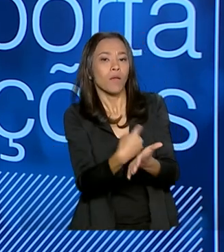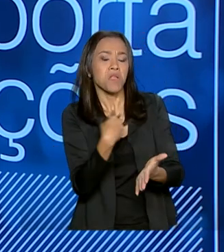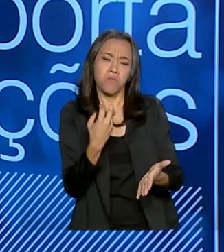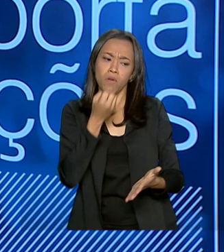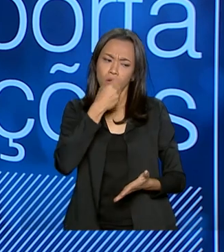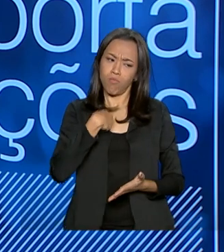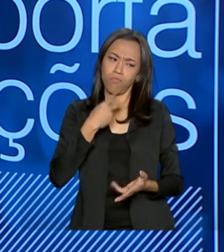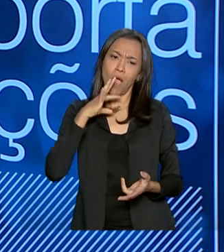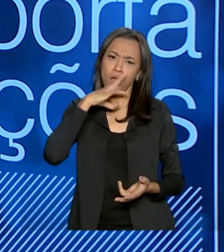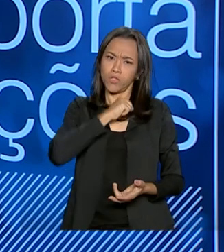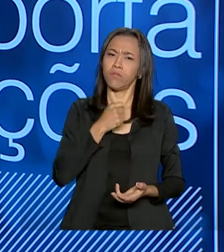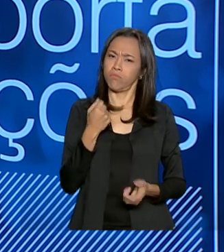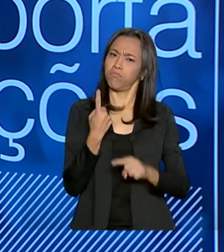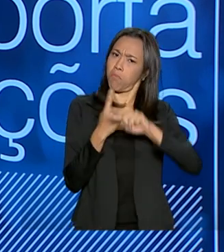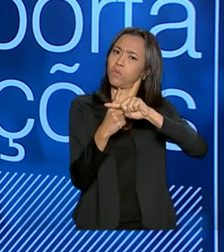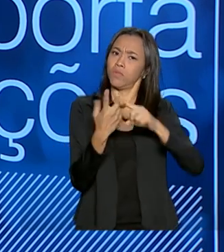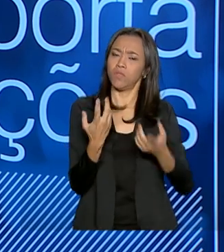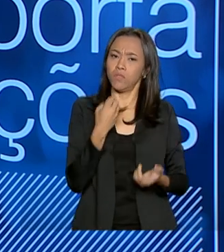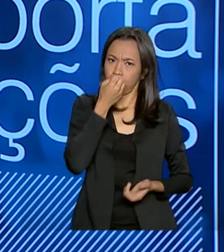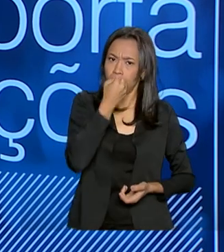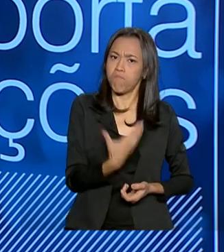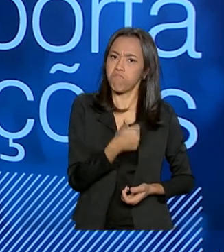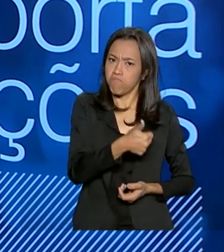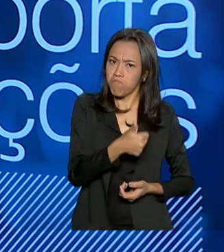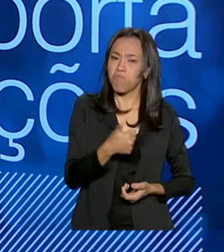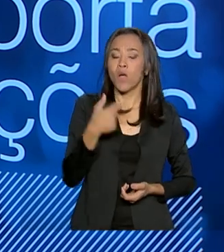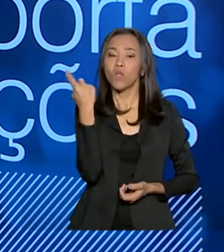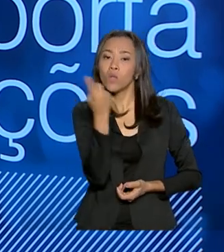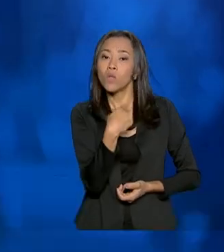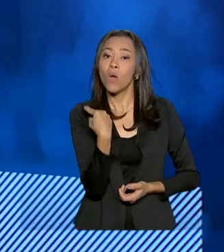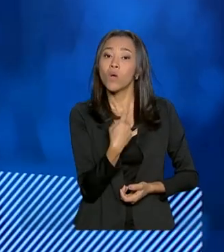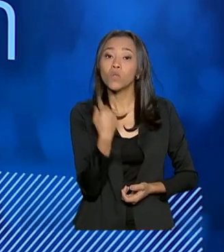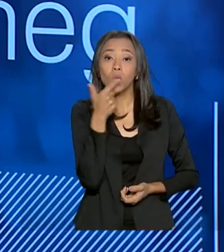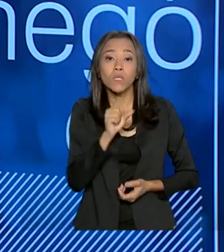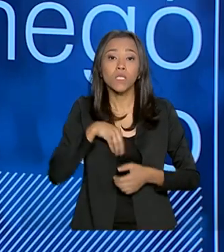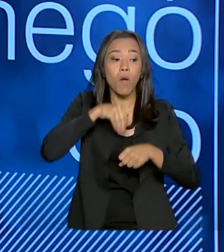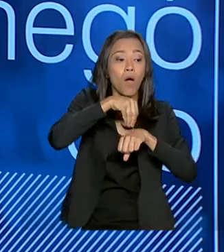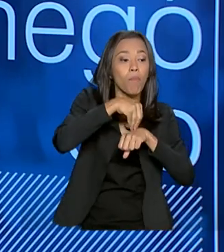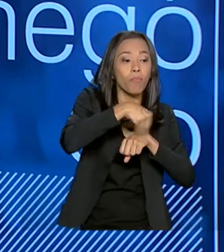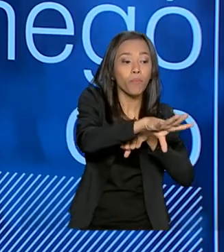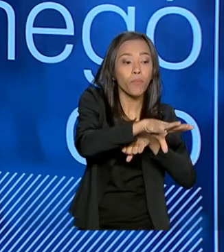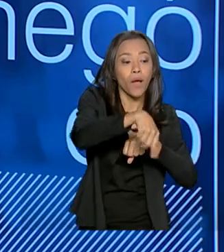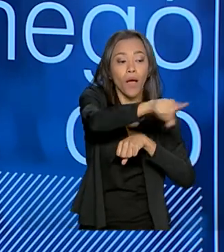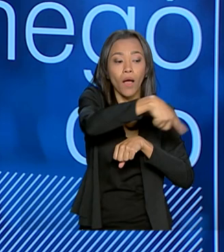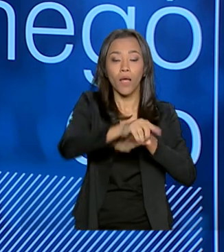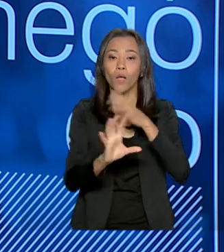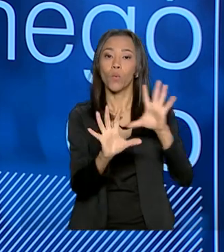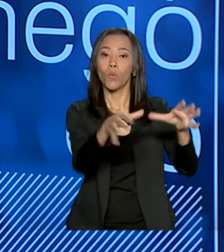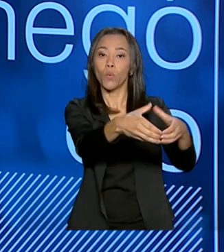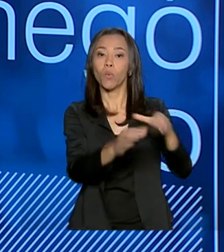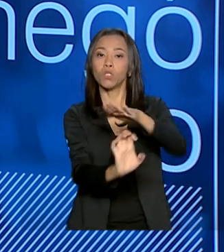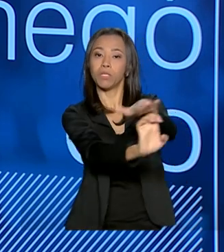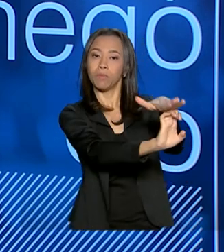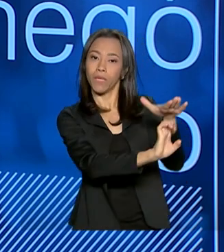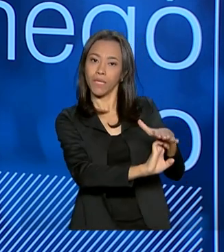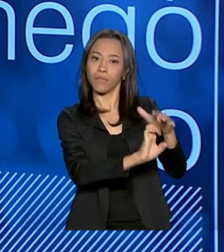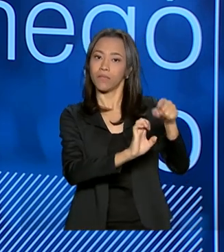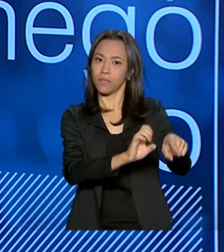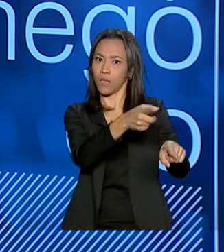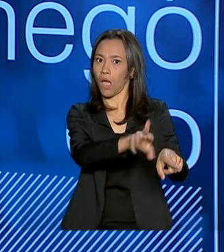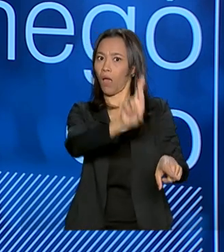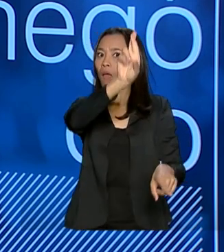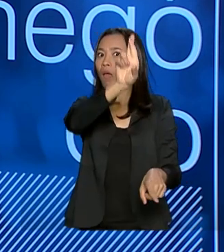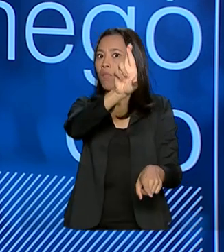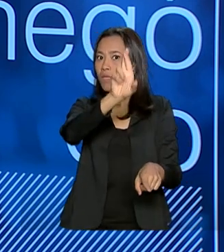positivo, porque nós conseguimos passar a nossa mensagem a um grupo extremamente diversificado e que representa uma